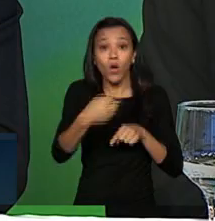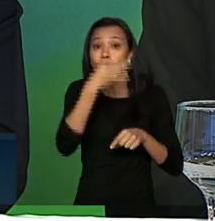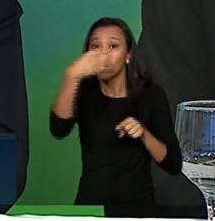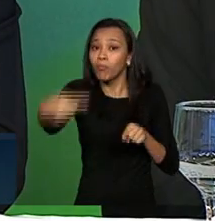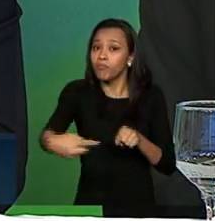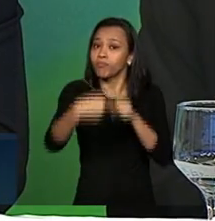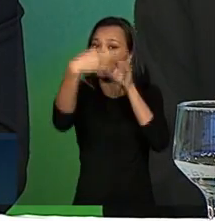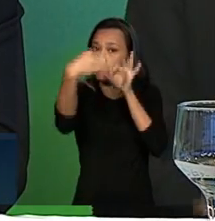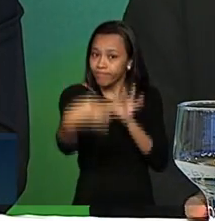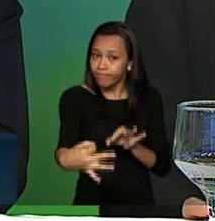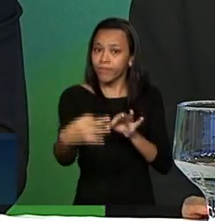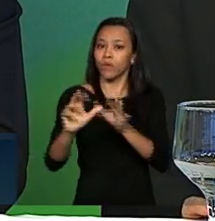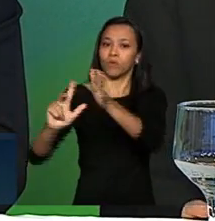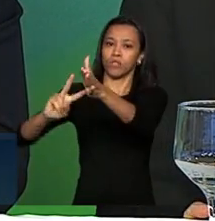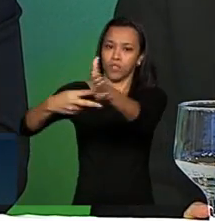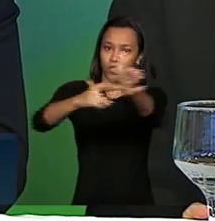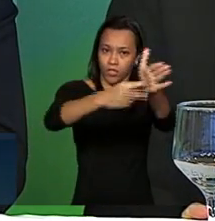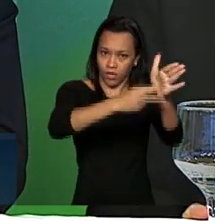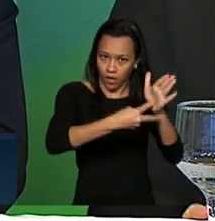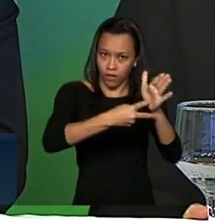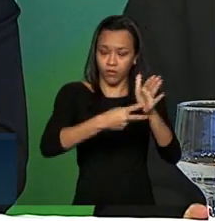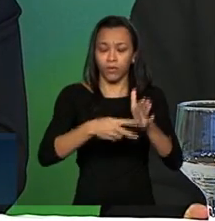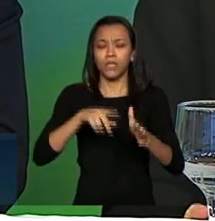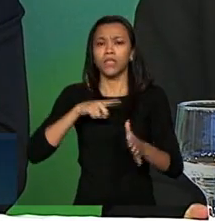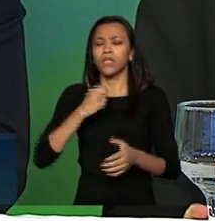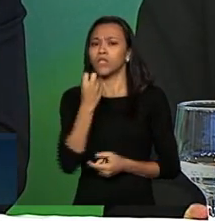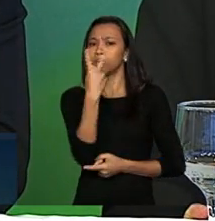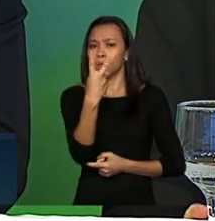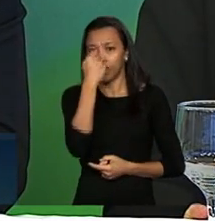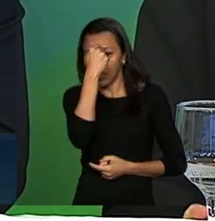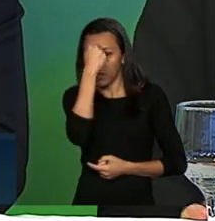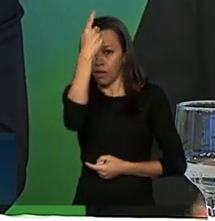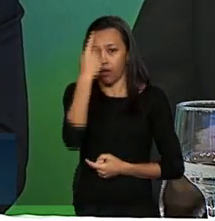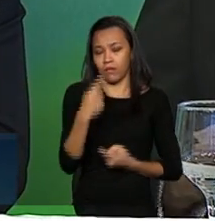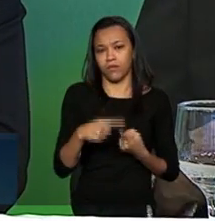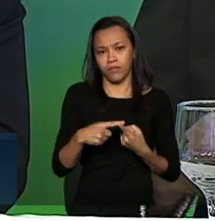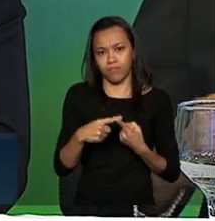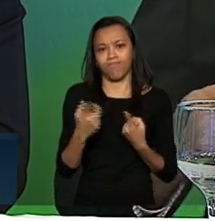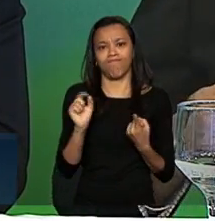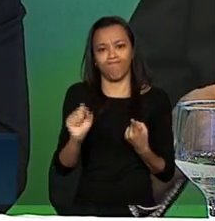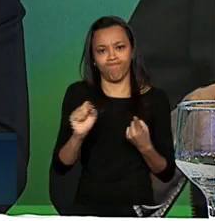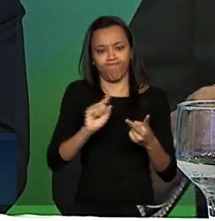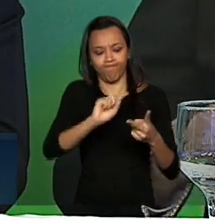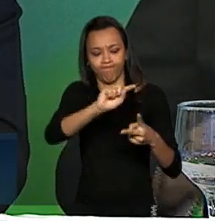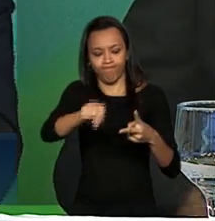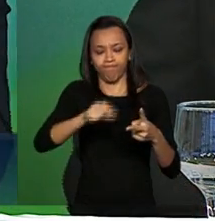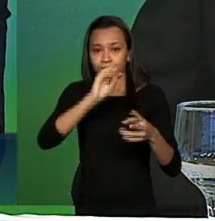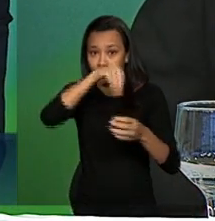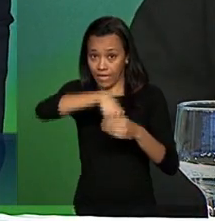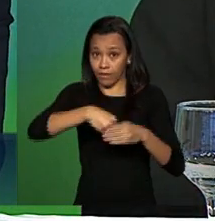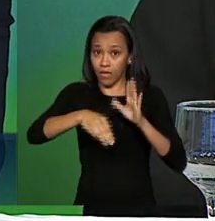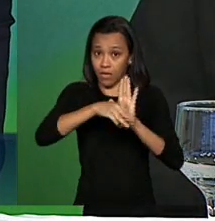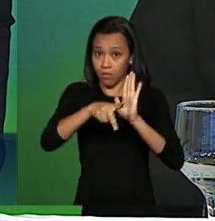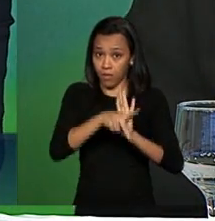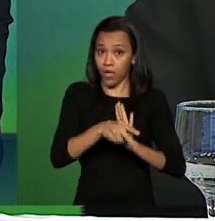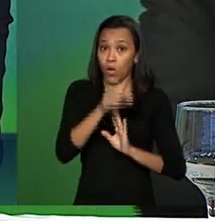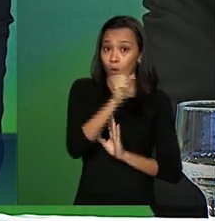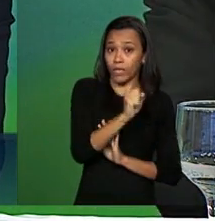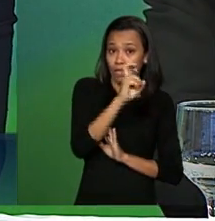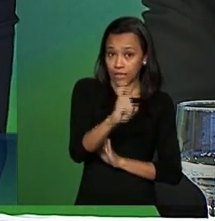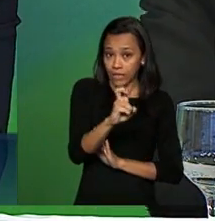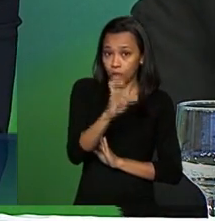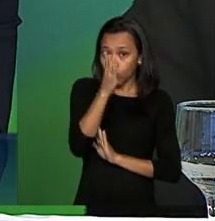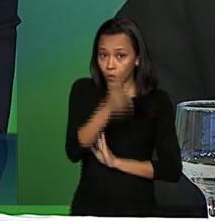centrais e dois conceitos duas ideias força muito grande tem na mp é 85 95